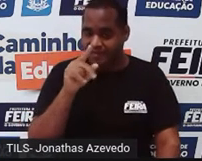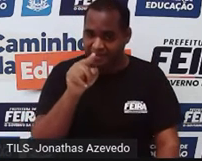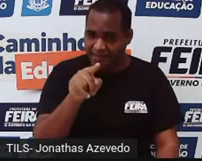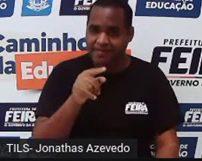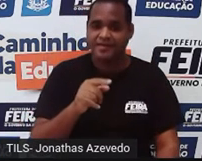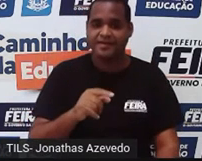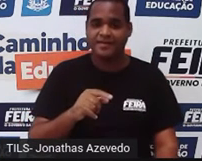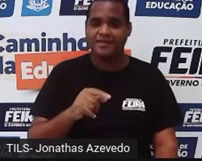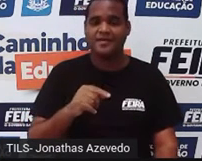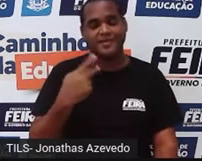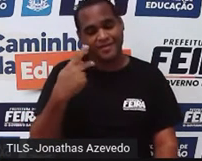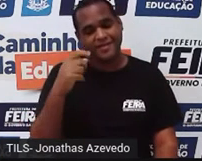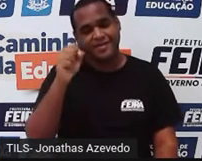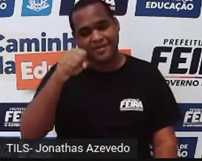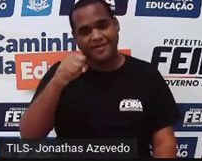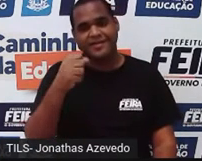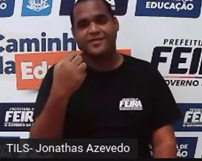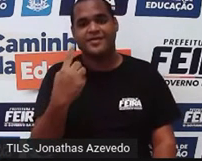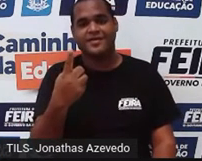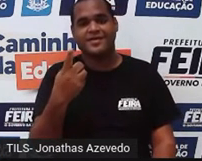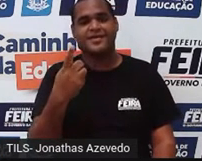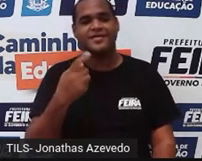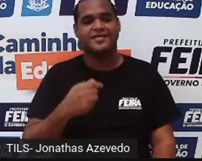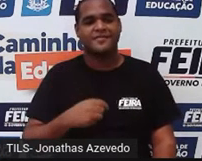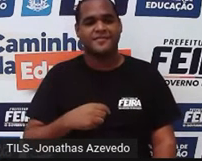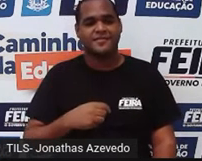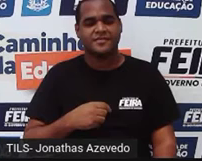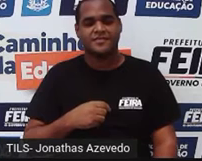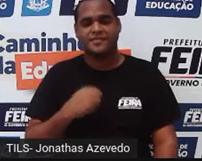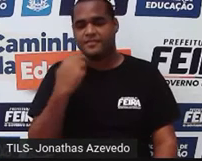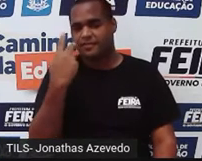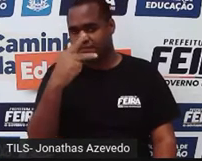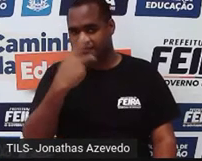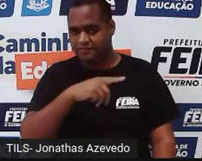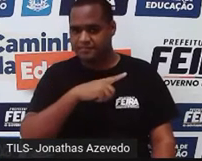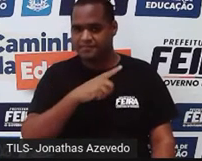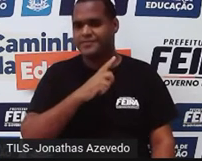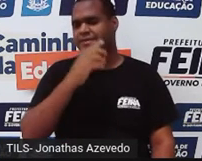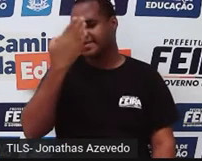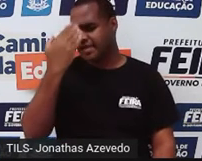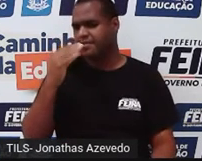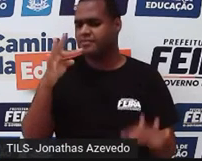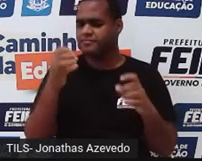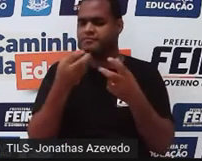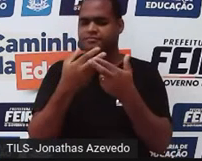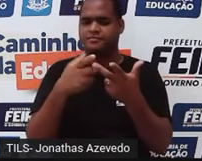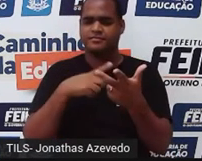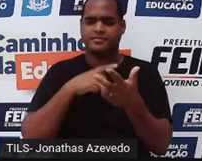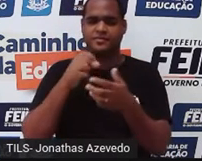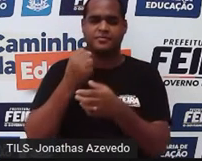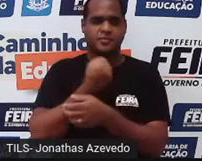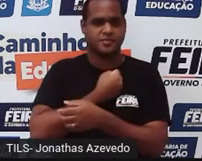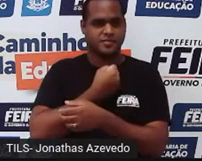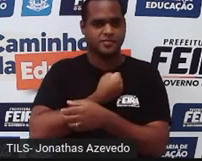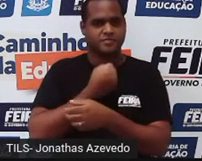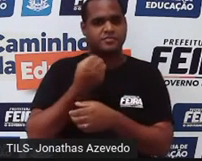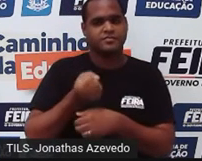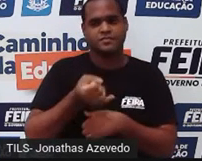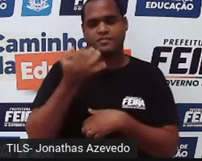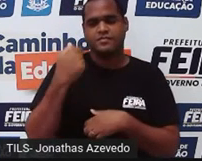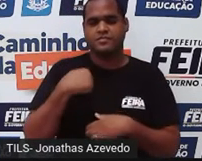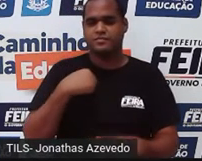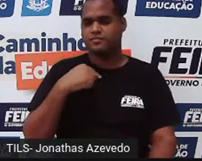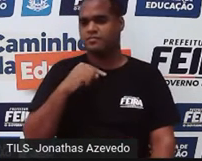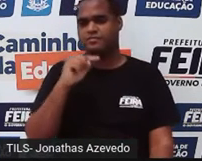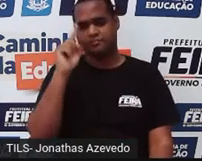Isso, estou apontando para você, olha só. Você aí sabe bastante coisa sobre números. Eu não